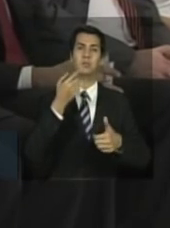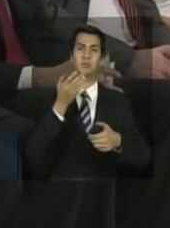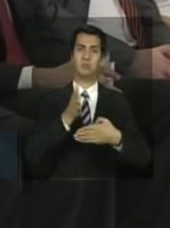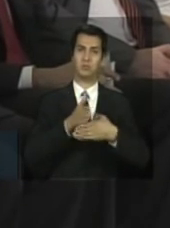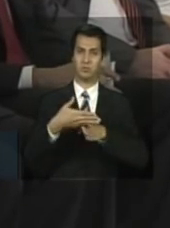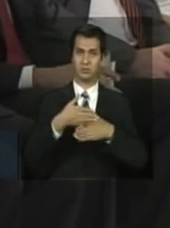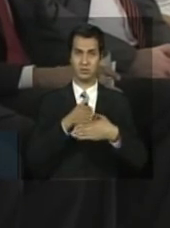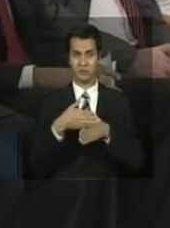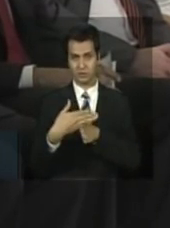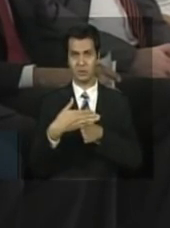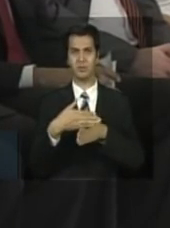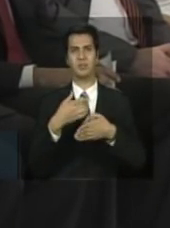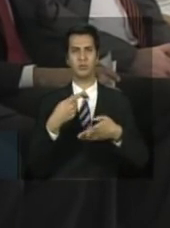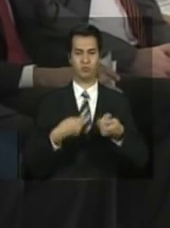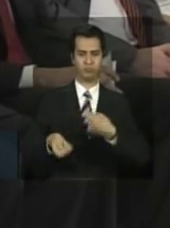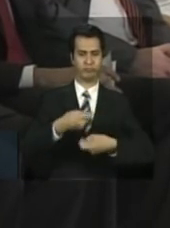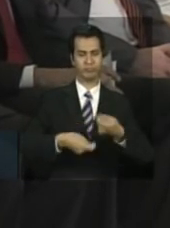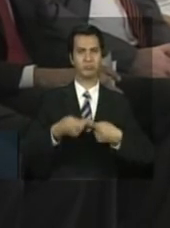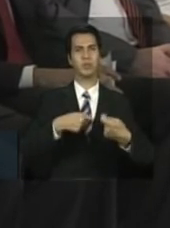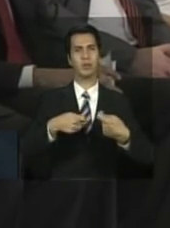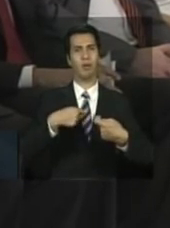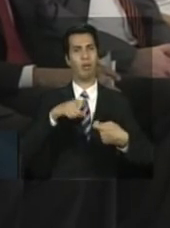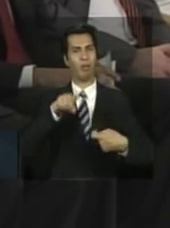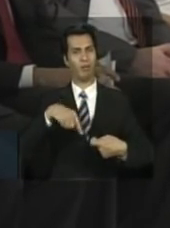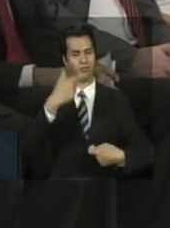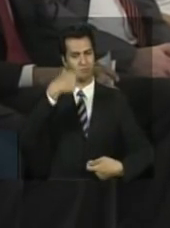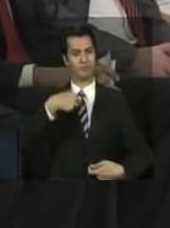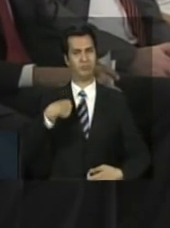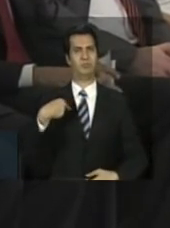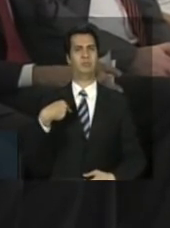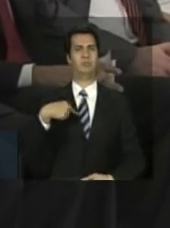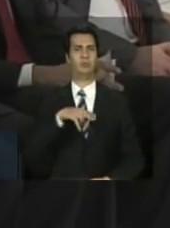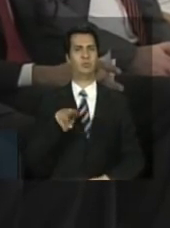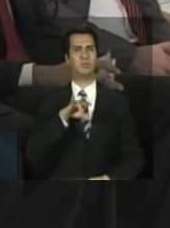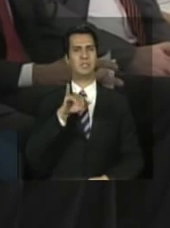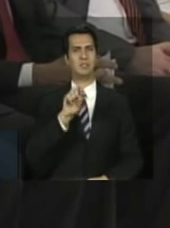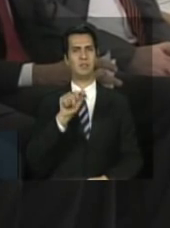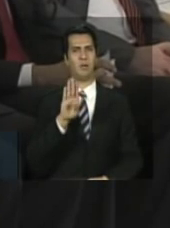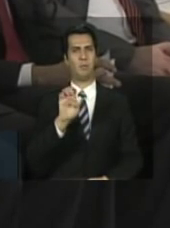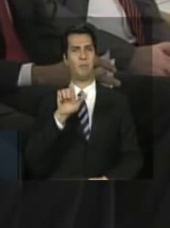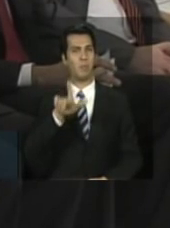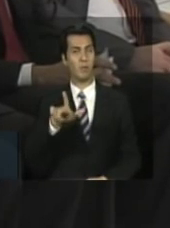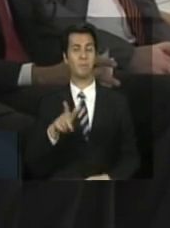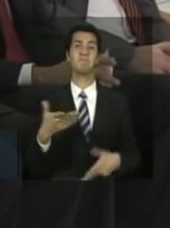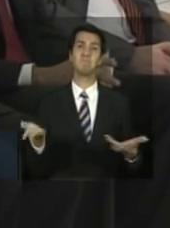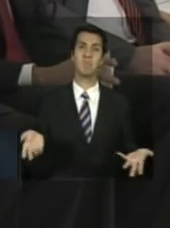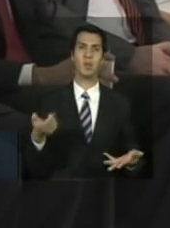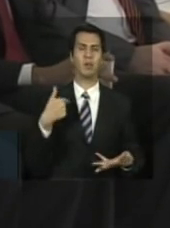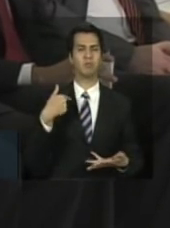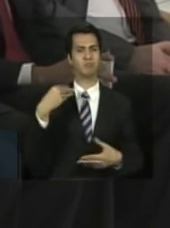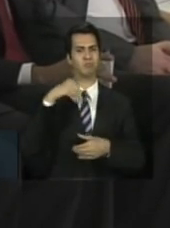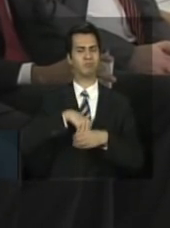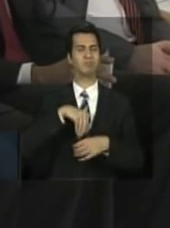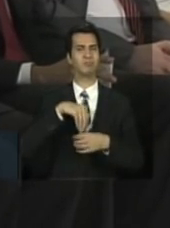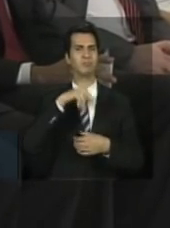a Isabel. Entendeu? Então, daí, já comecei a criar alma nova.